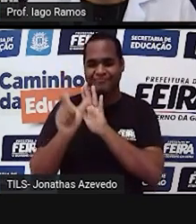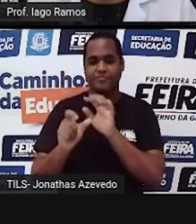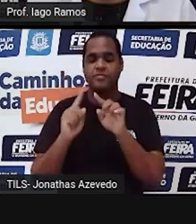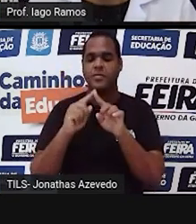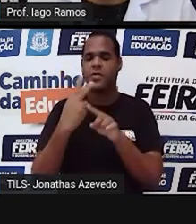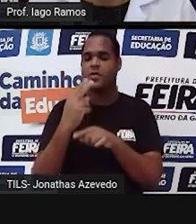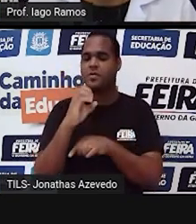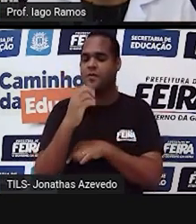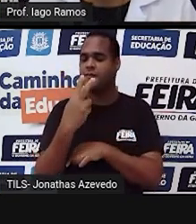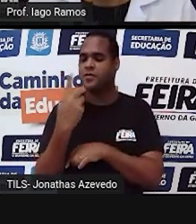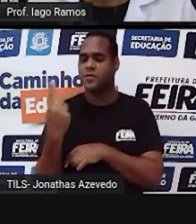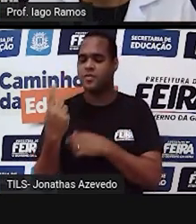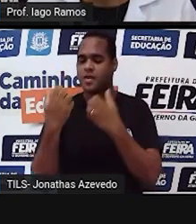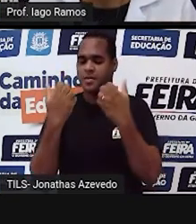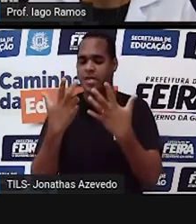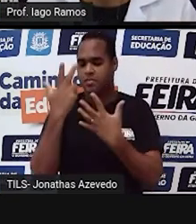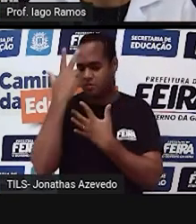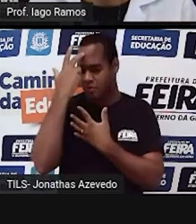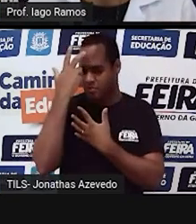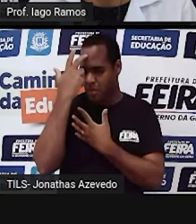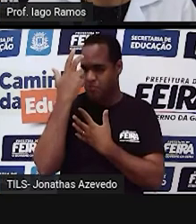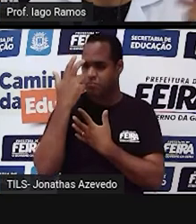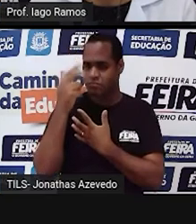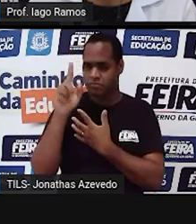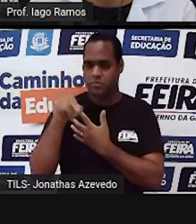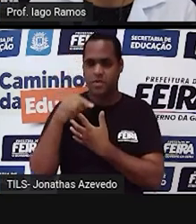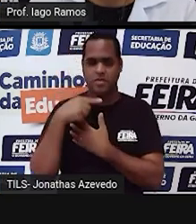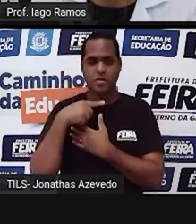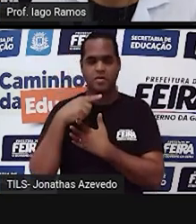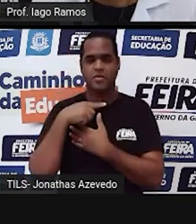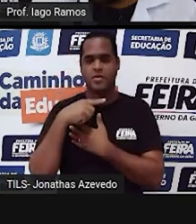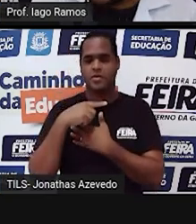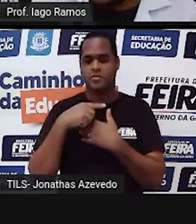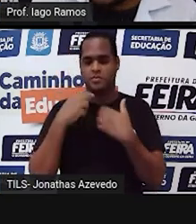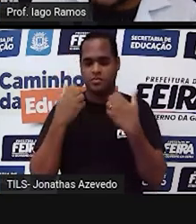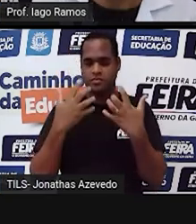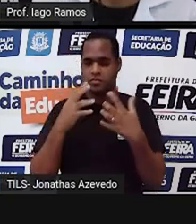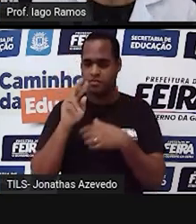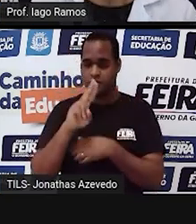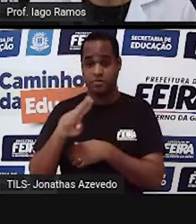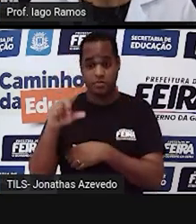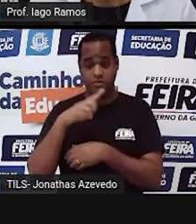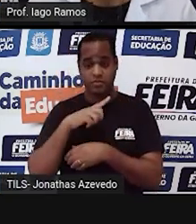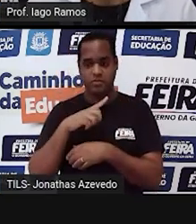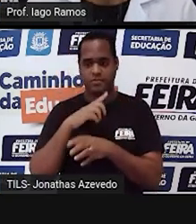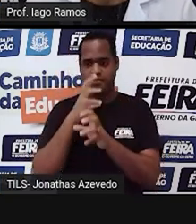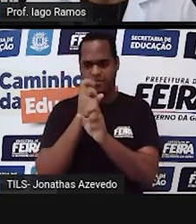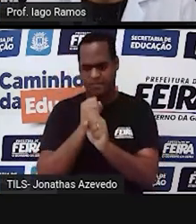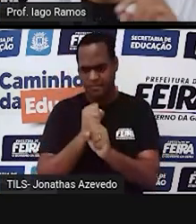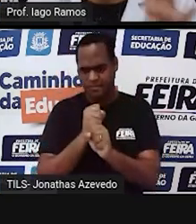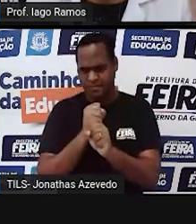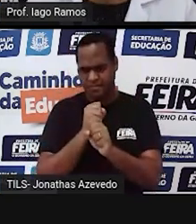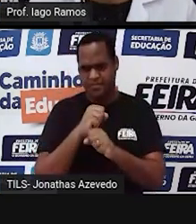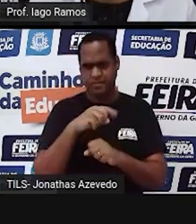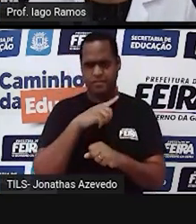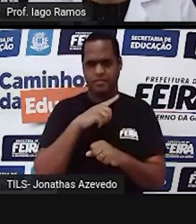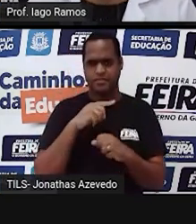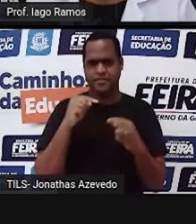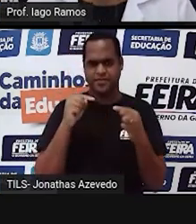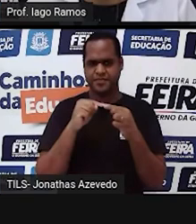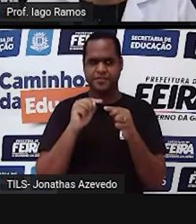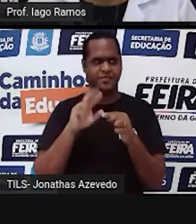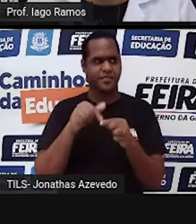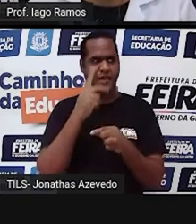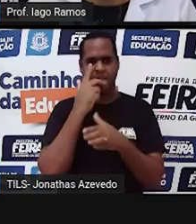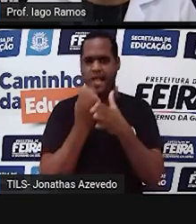aí é um número natural. É um número que a gente usa para contar. Né? E não tem vírgula. Veja que